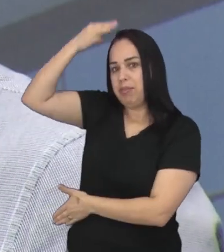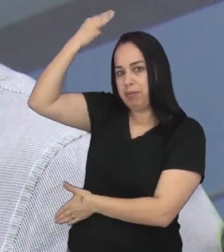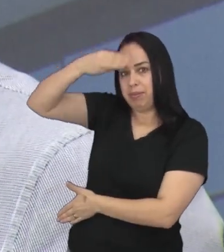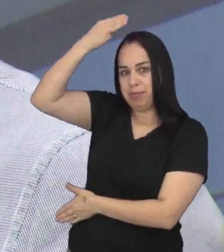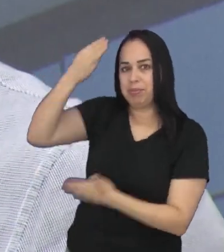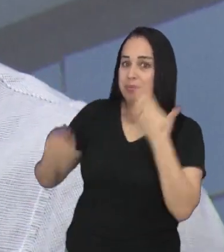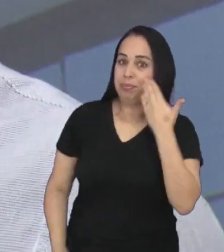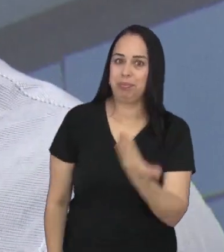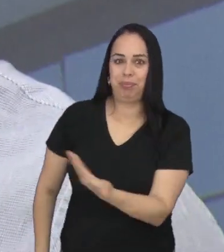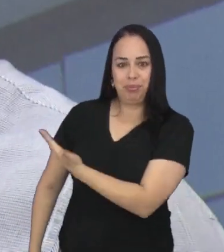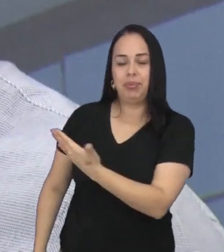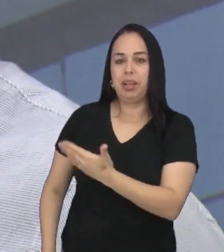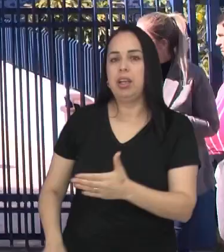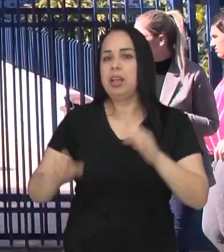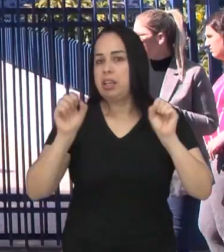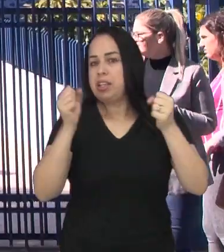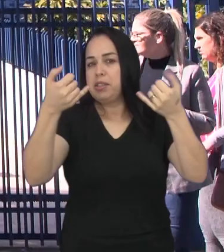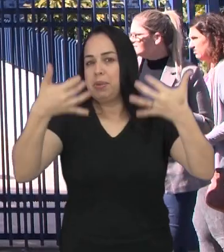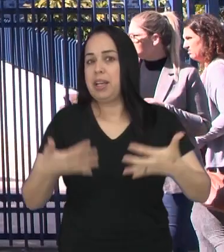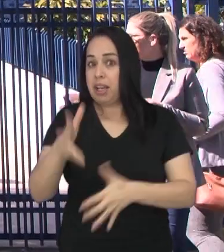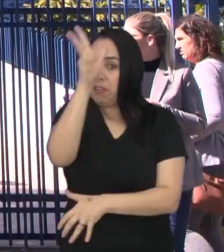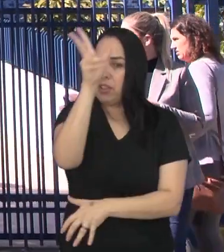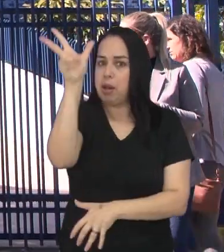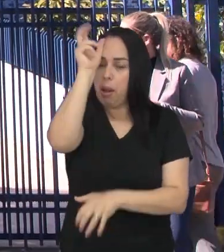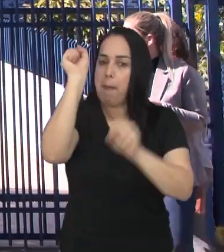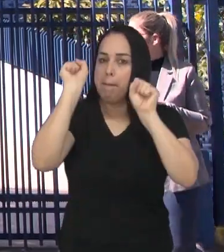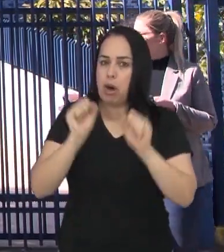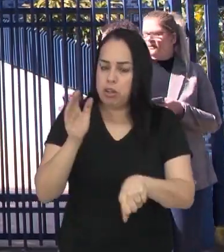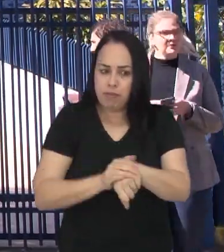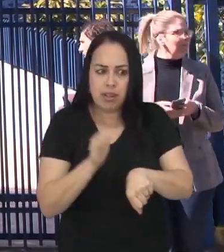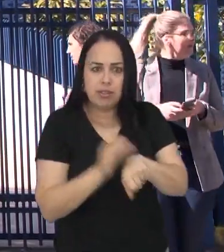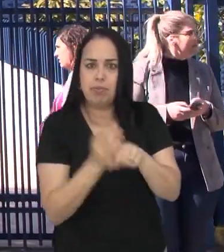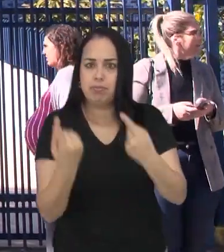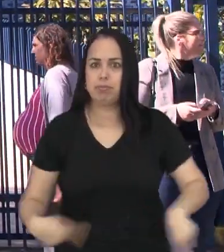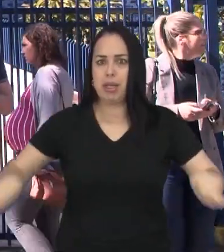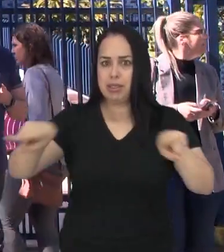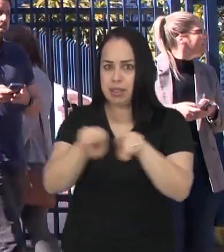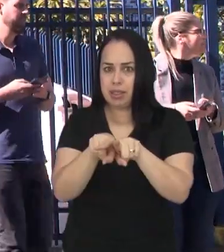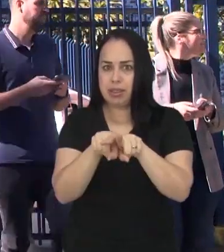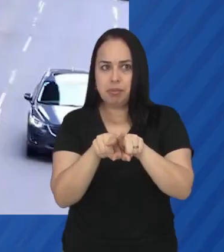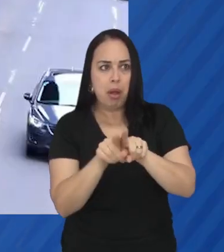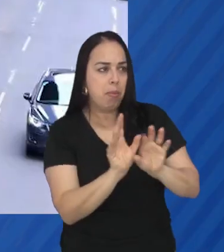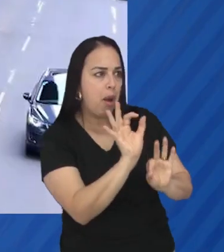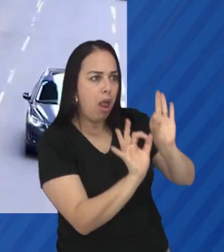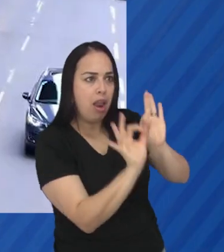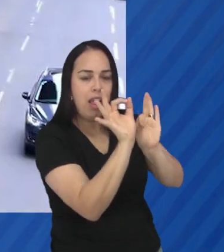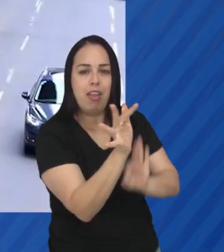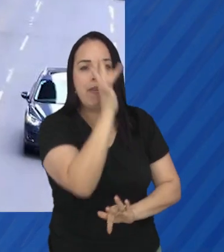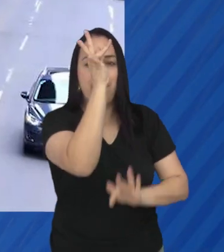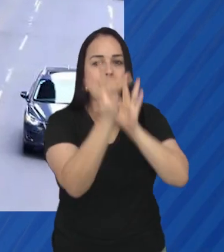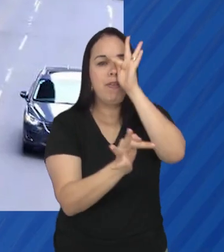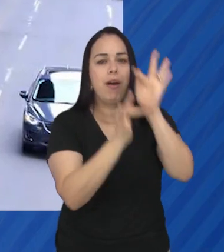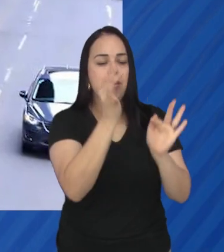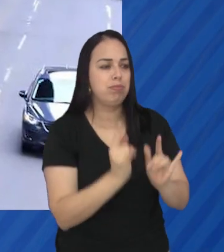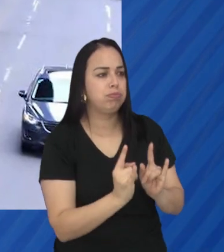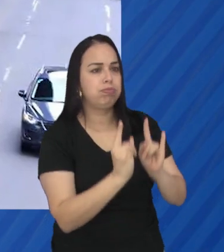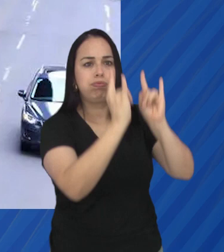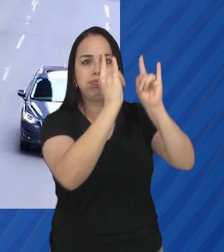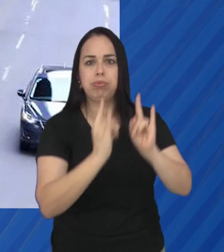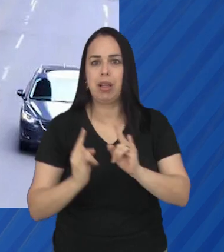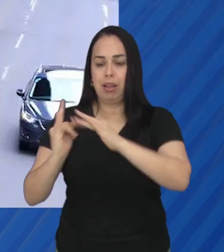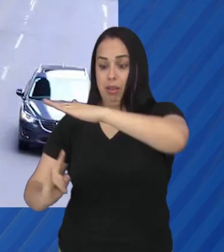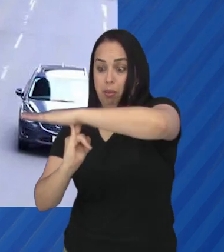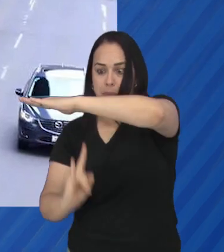vereador Milton Vieira Filho, que autoriza a Prefeitura a afirmar parcerias para implantação de paisagismo e jardins